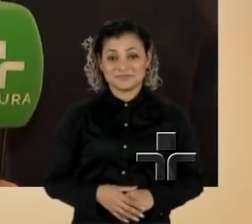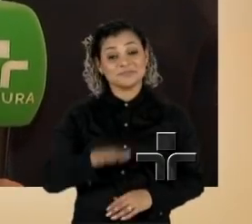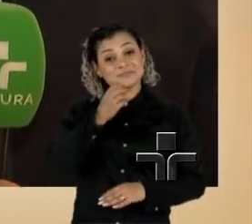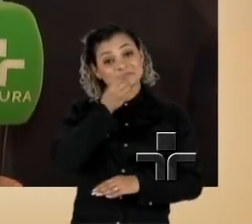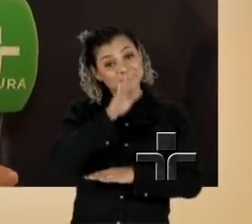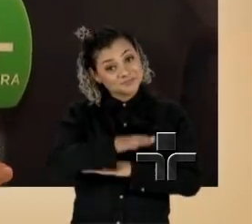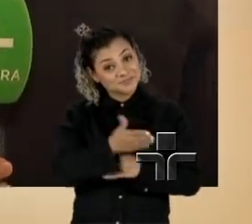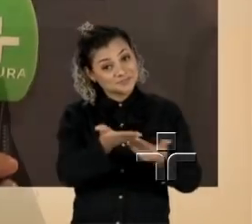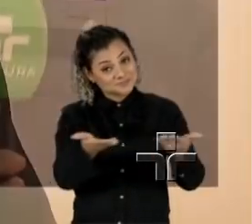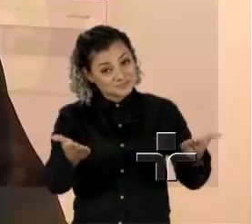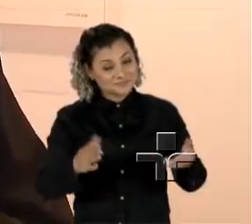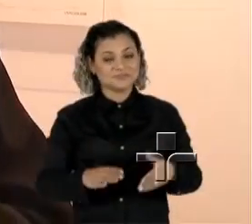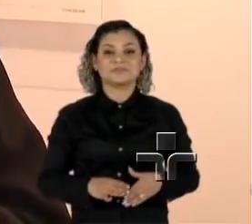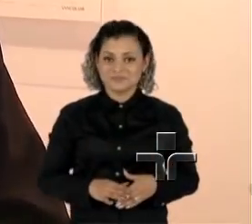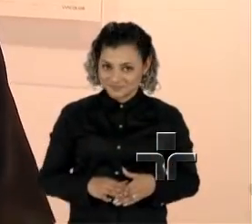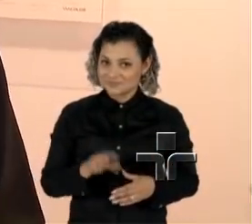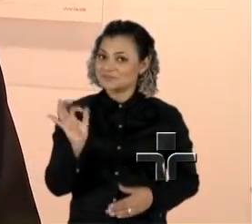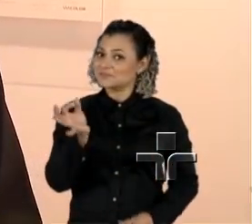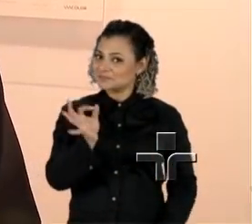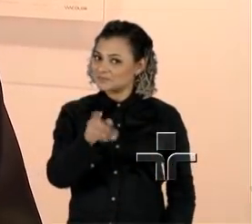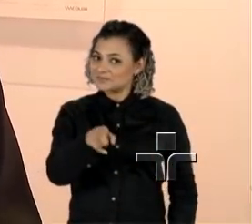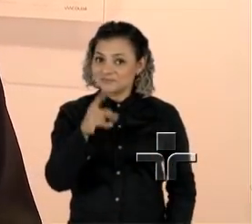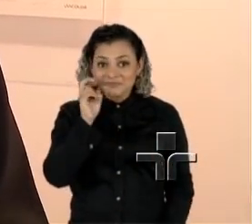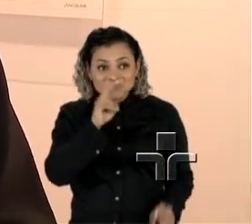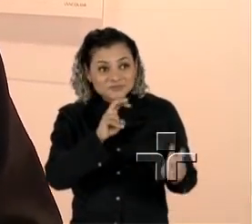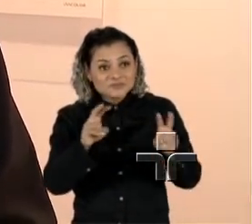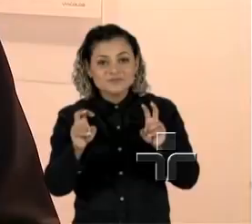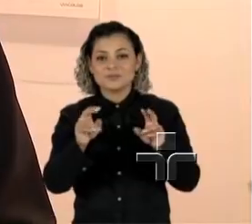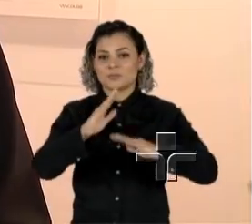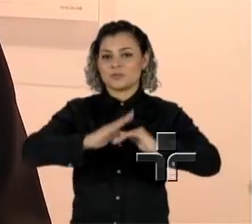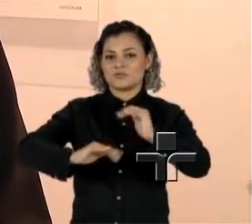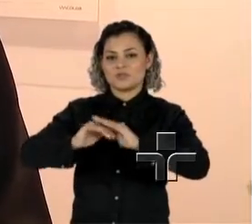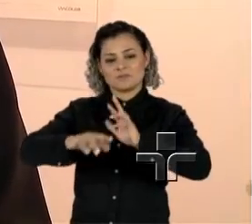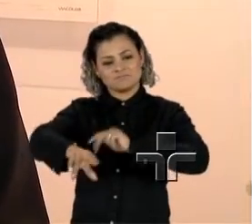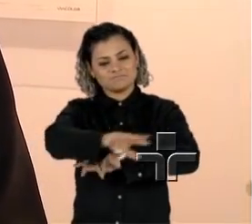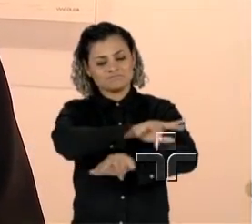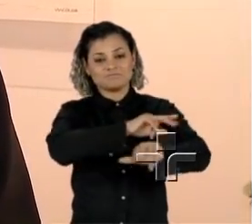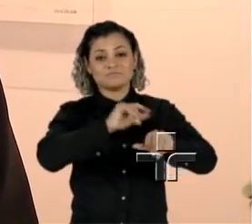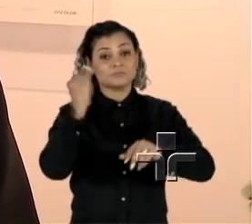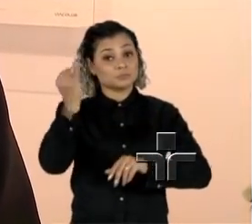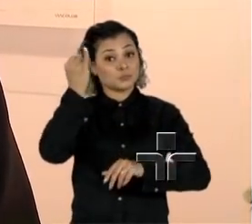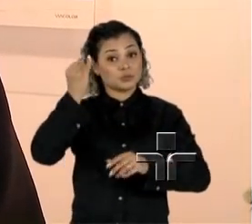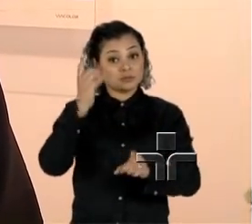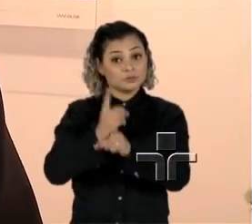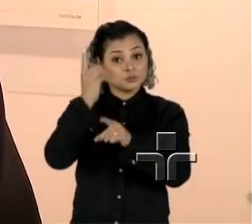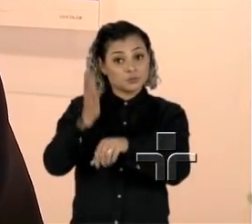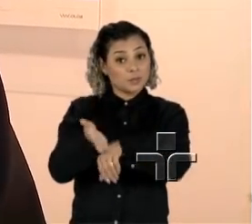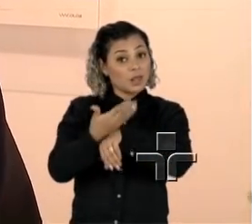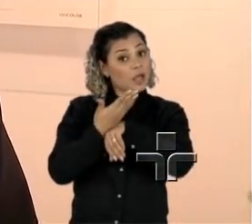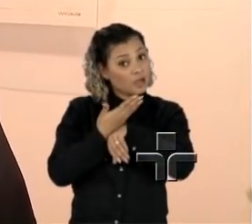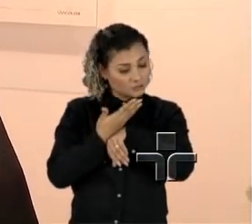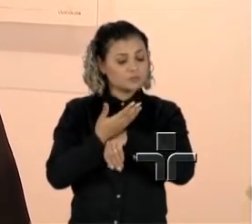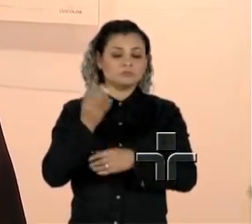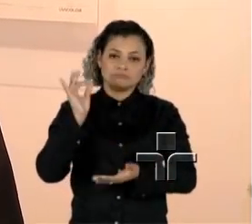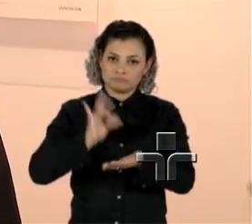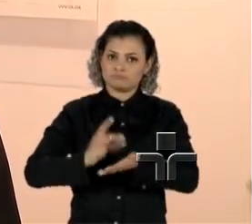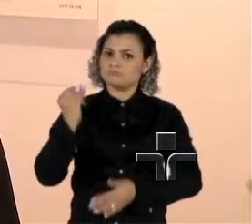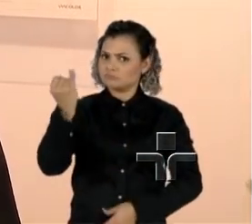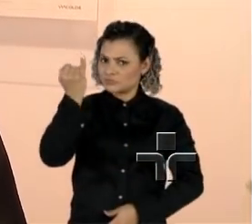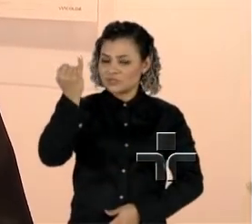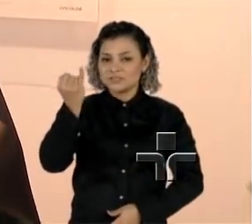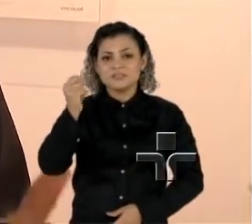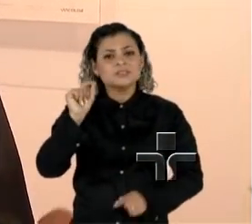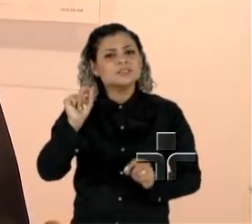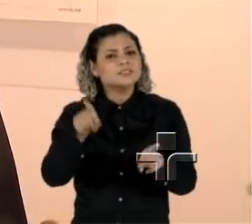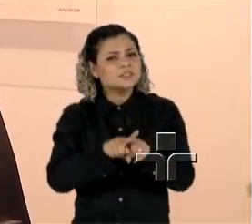Boa tarde, Aldo. Pois é, a gente ouviu aí todos os especialistas falando da importância do diagnóstico precoce, sem dúvida nenhuma, mas uma das